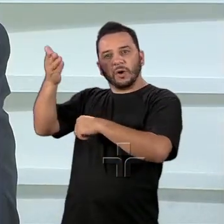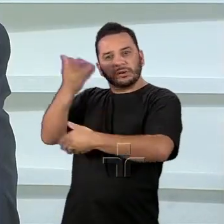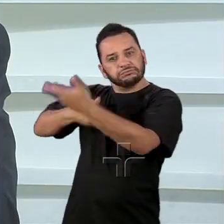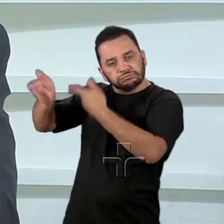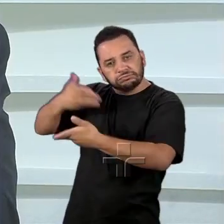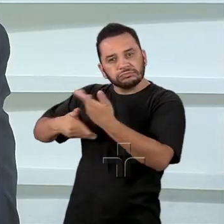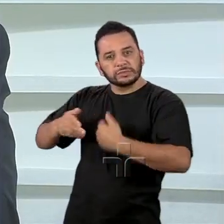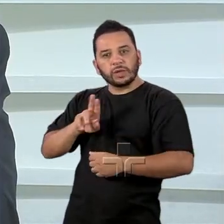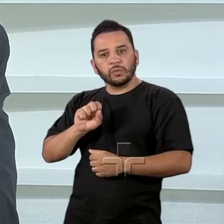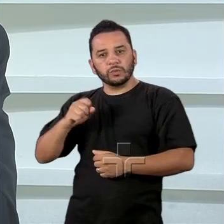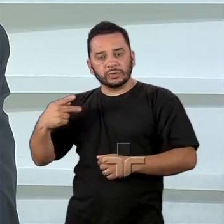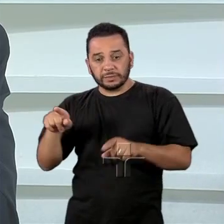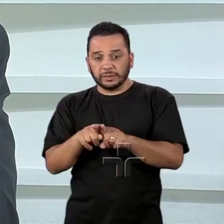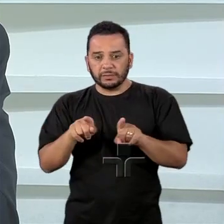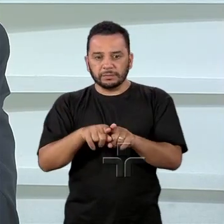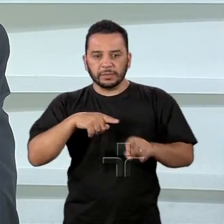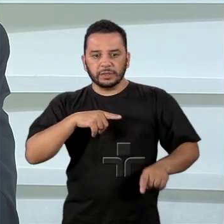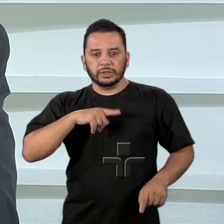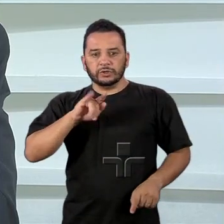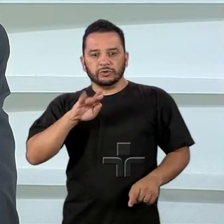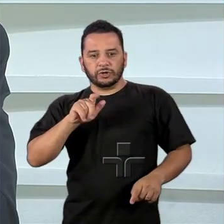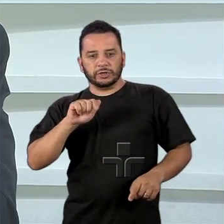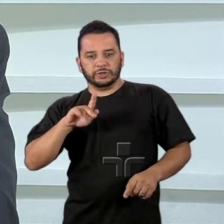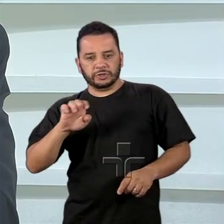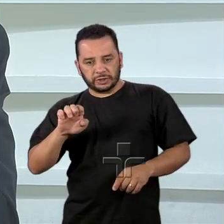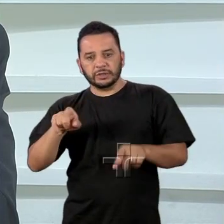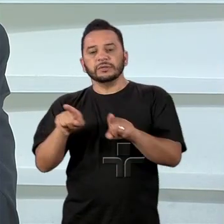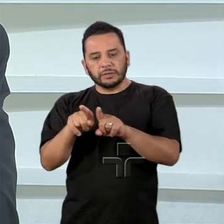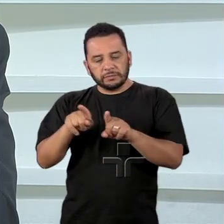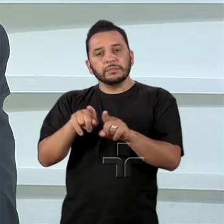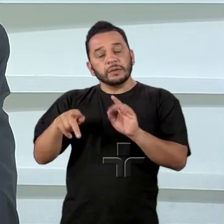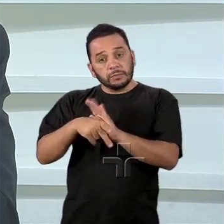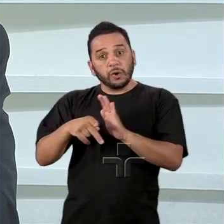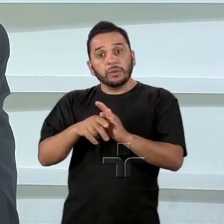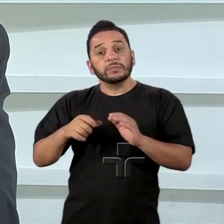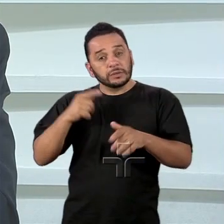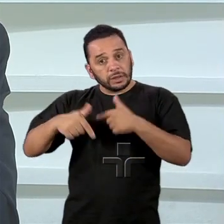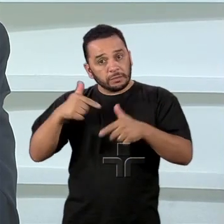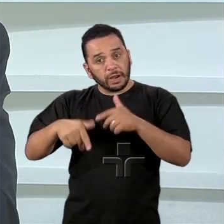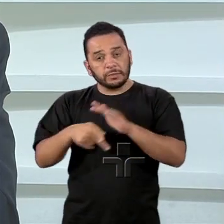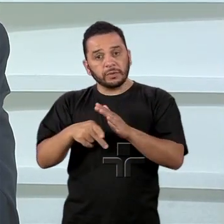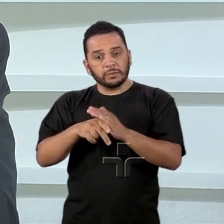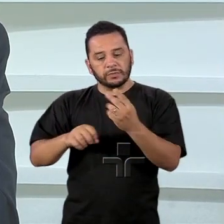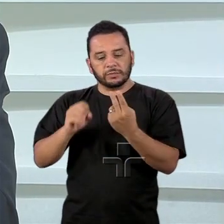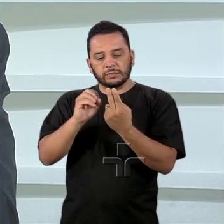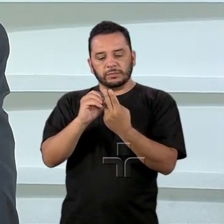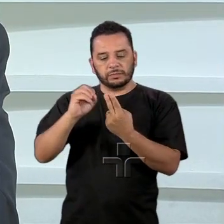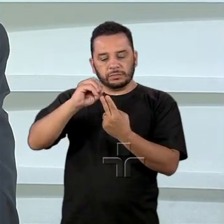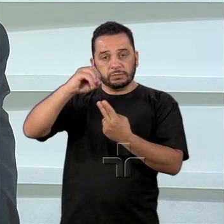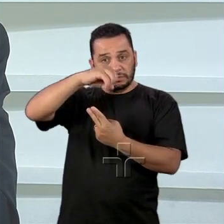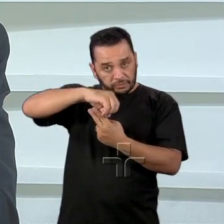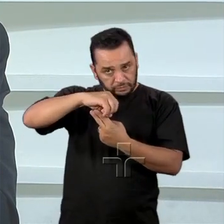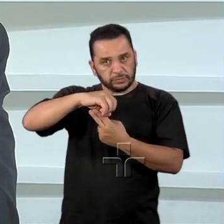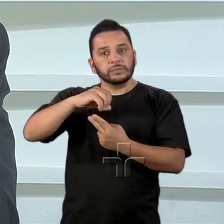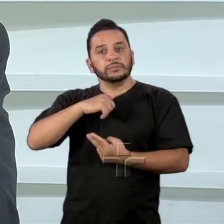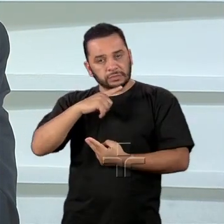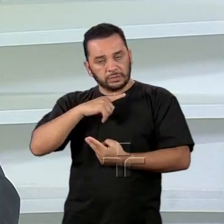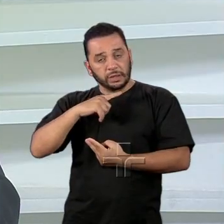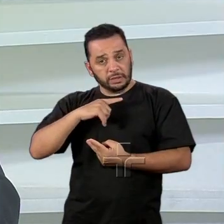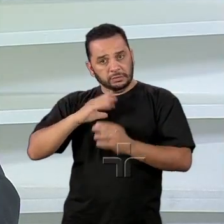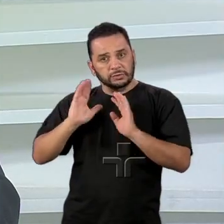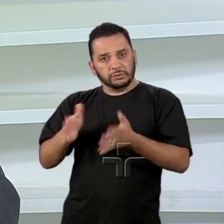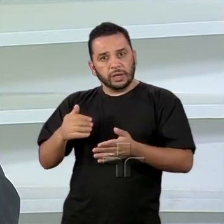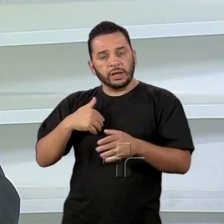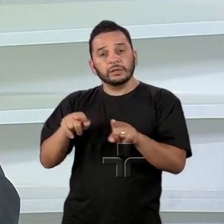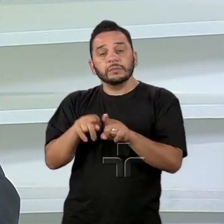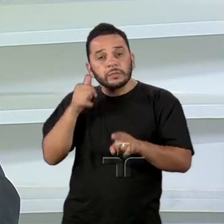Romano, professor de Relações Internacionais e Economia da Universidade Federal do ABC. Contamos também com a